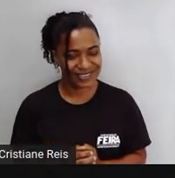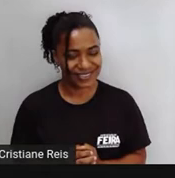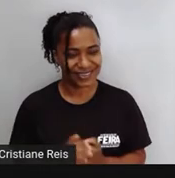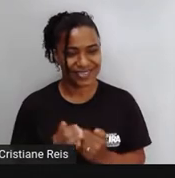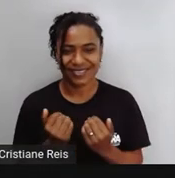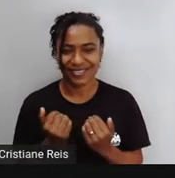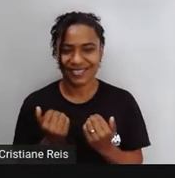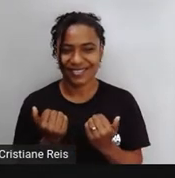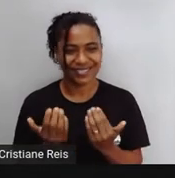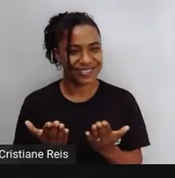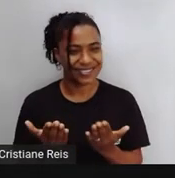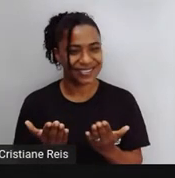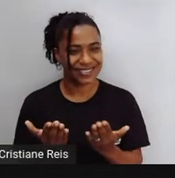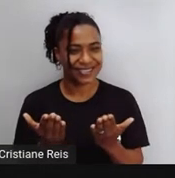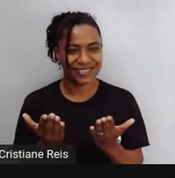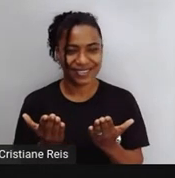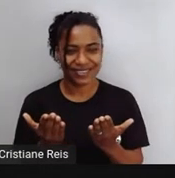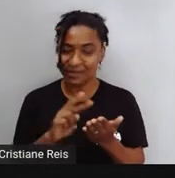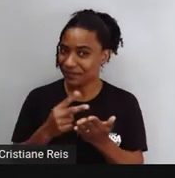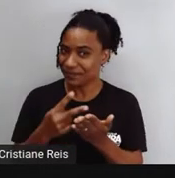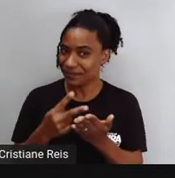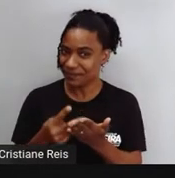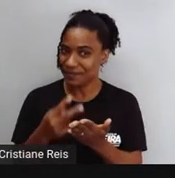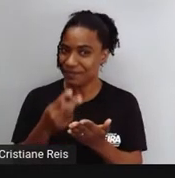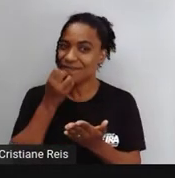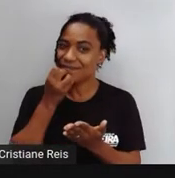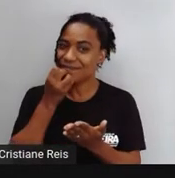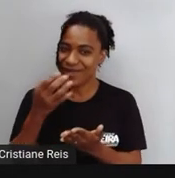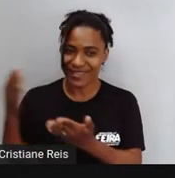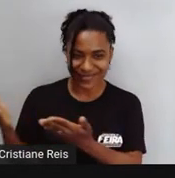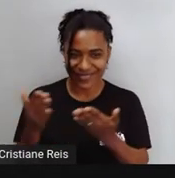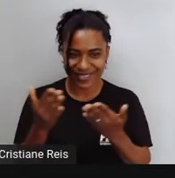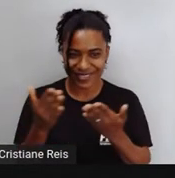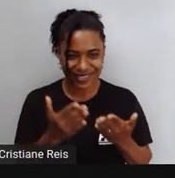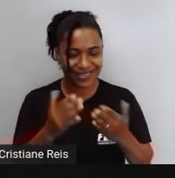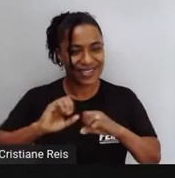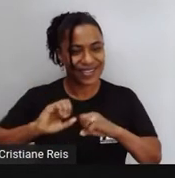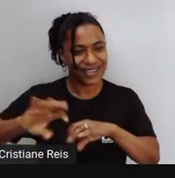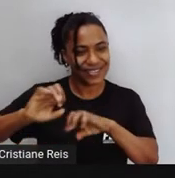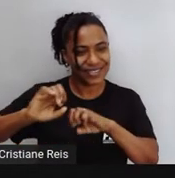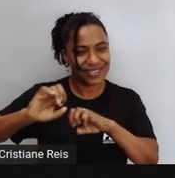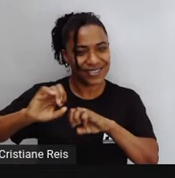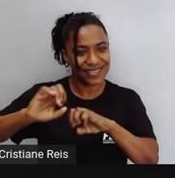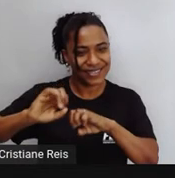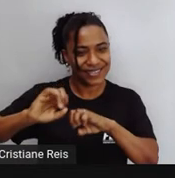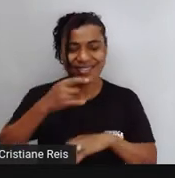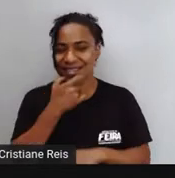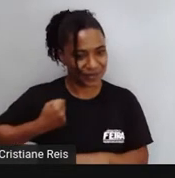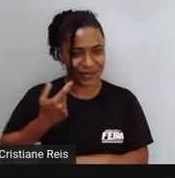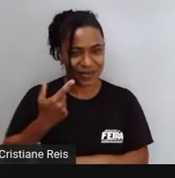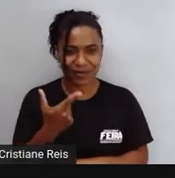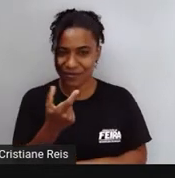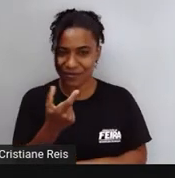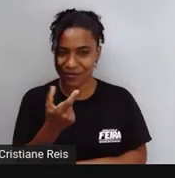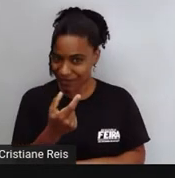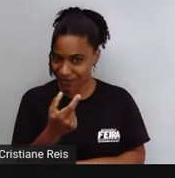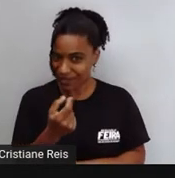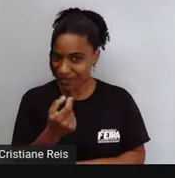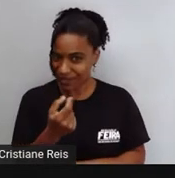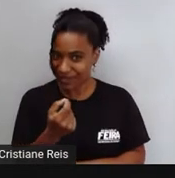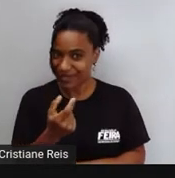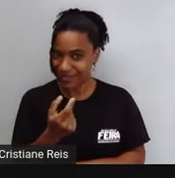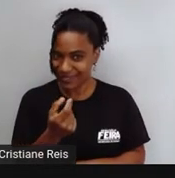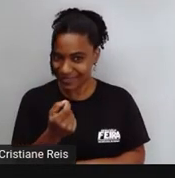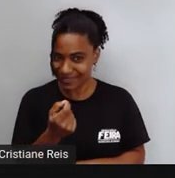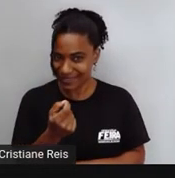class number 20. Sejam bem-vindos à nossa aula de inglês número 20. E esta aula, ela